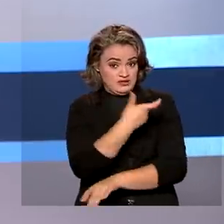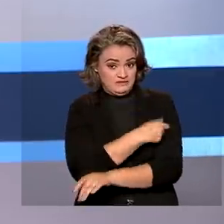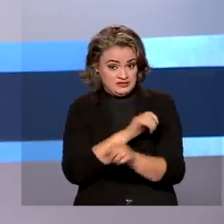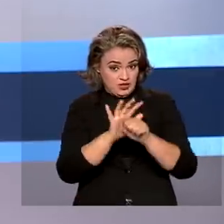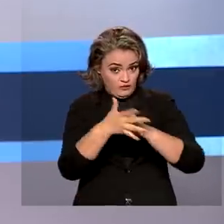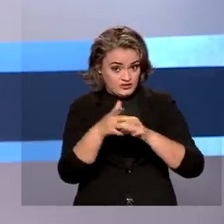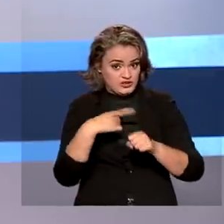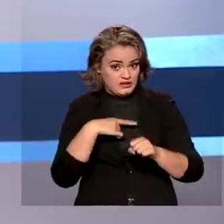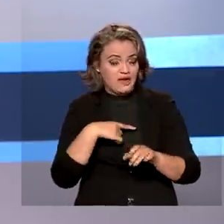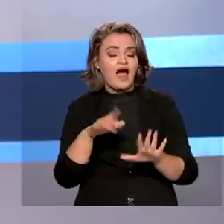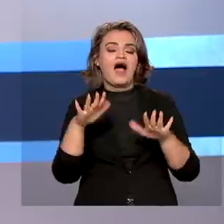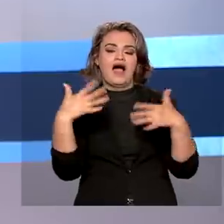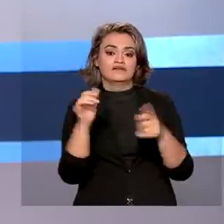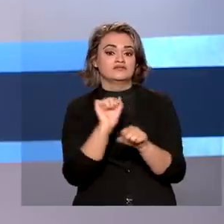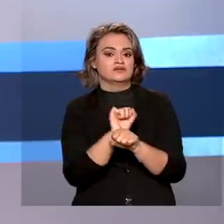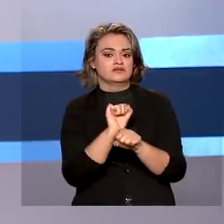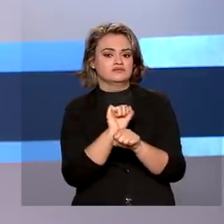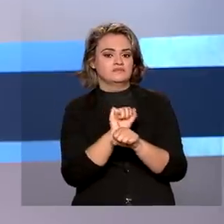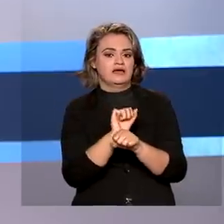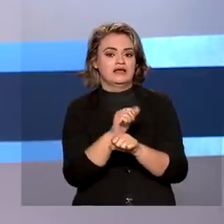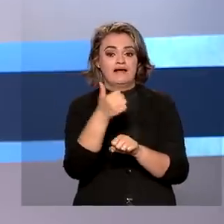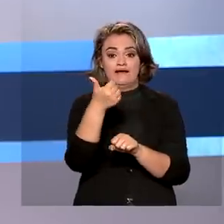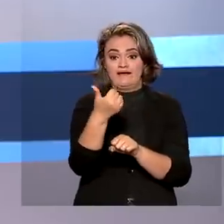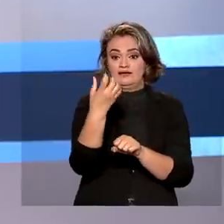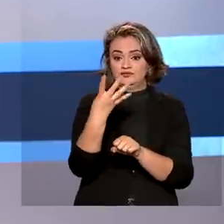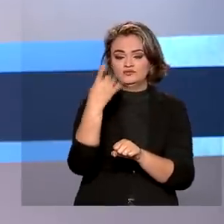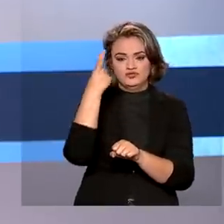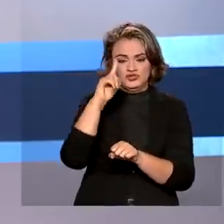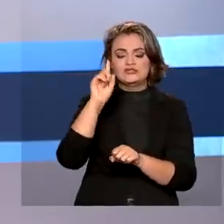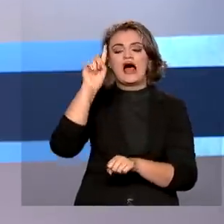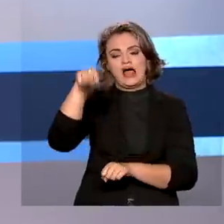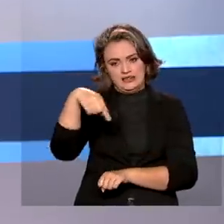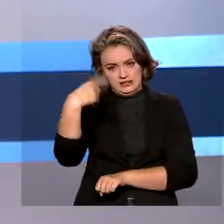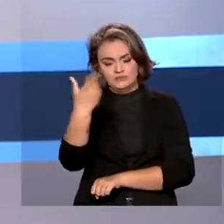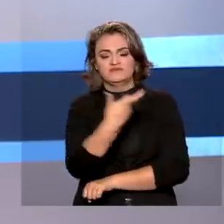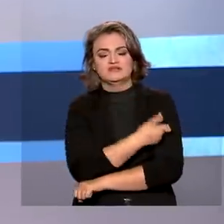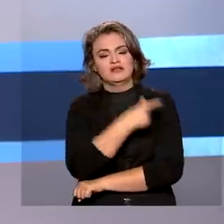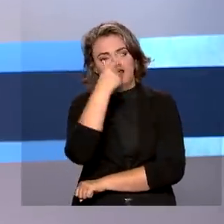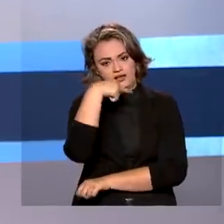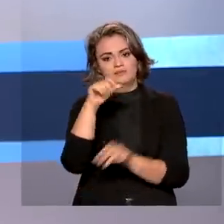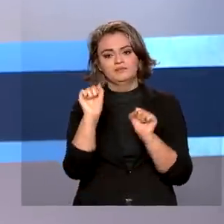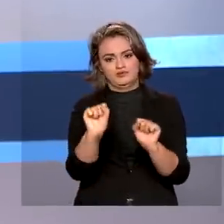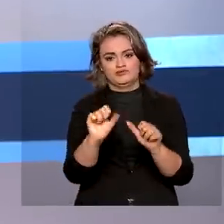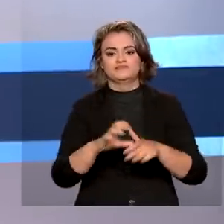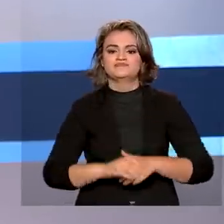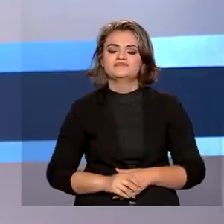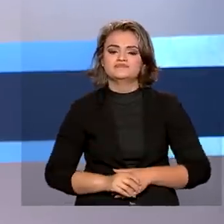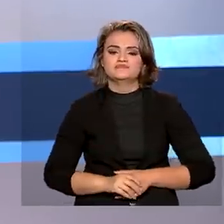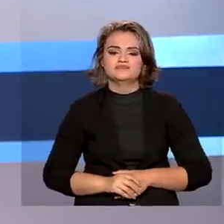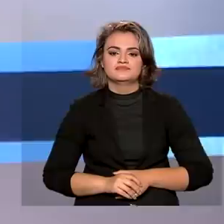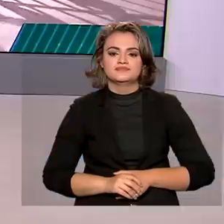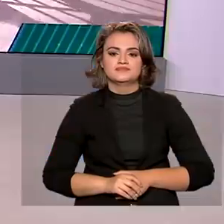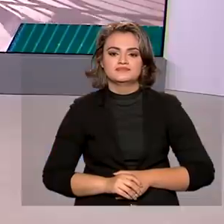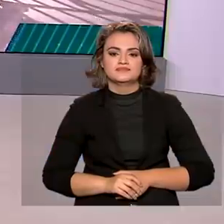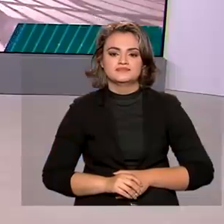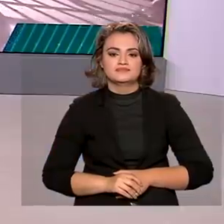casos, é necessário que se respeite um intervalo mínimo de 14 dias para receber o imunizante contra a gripe.